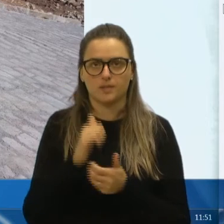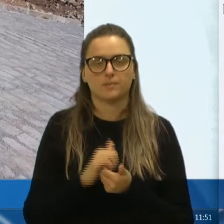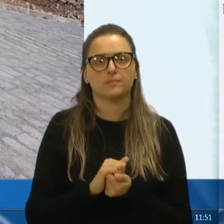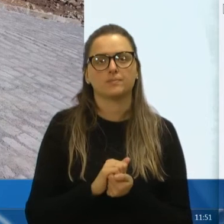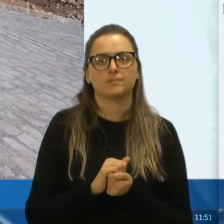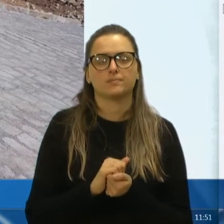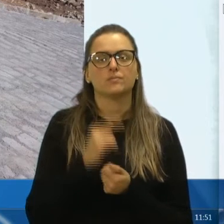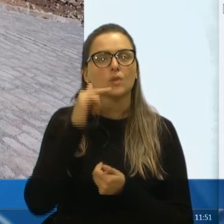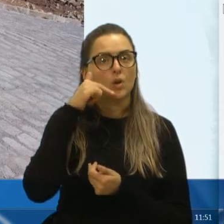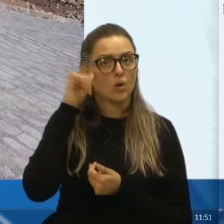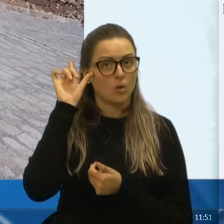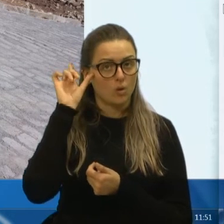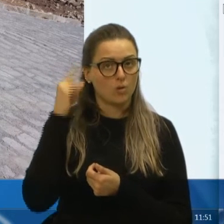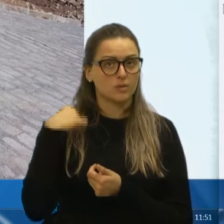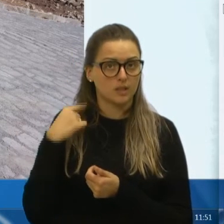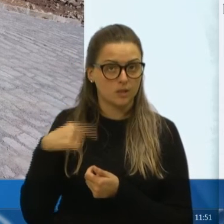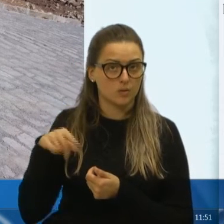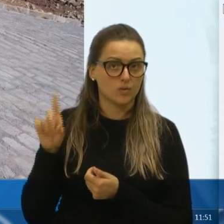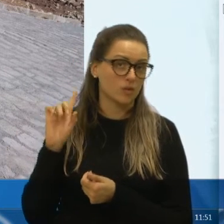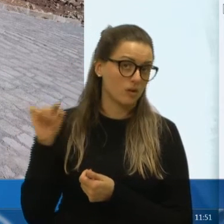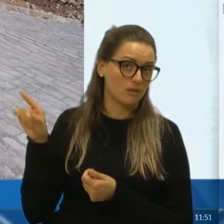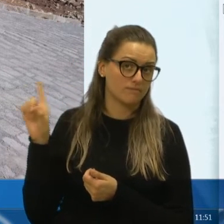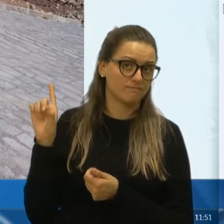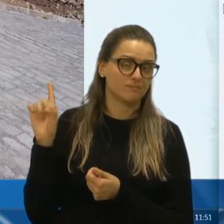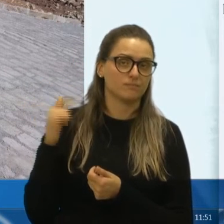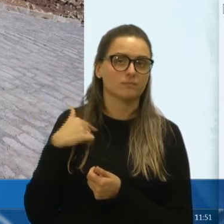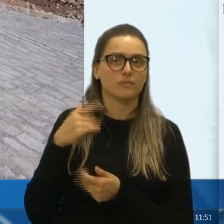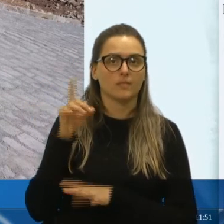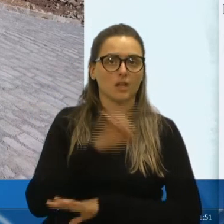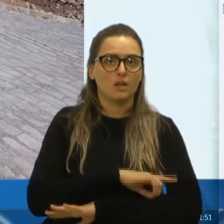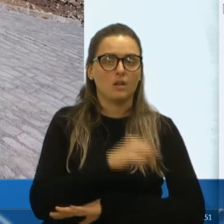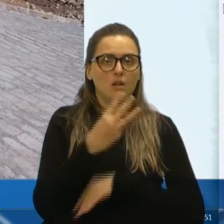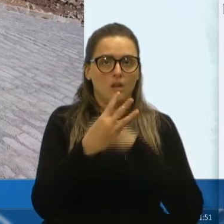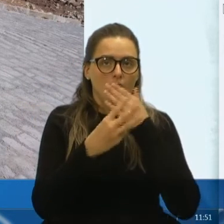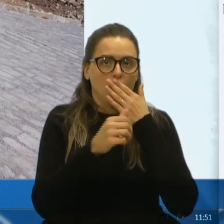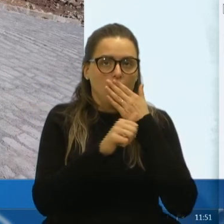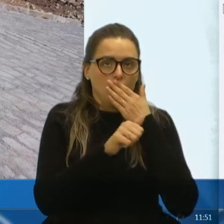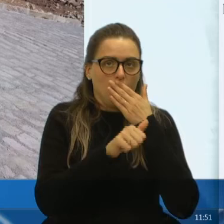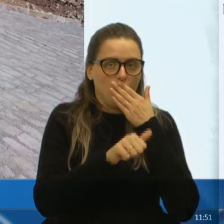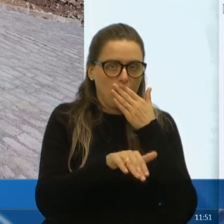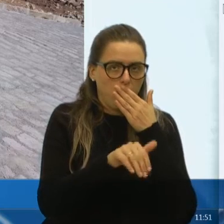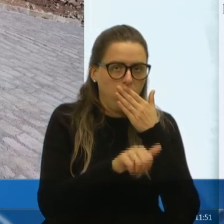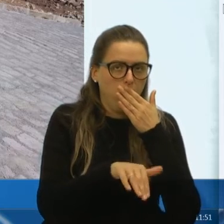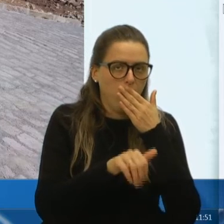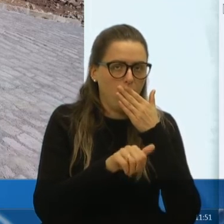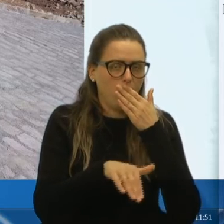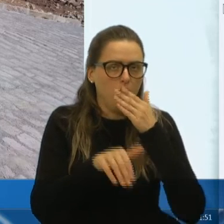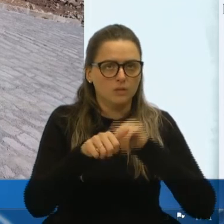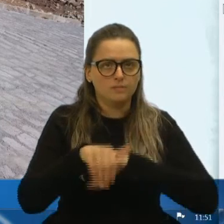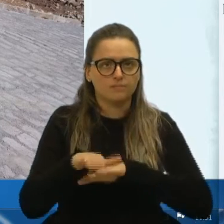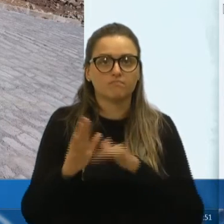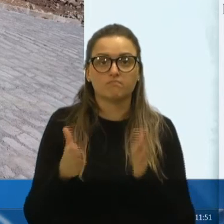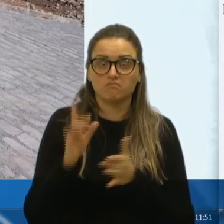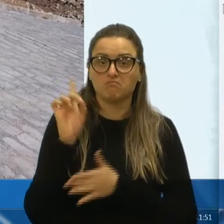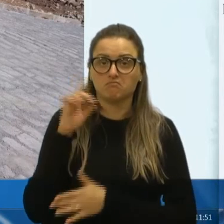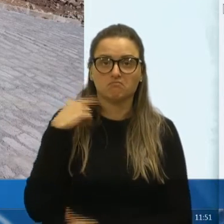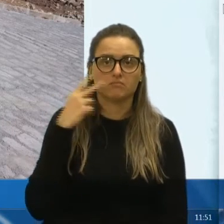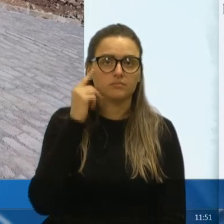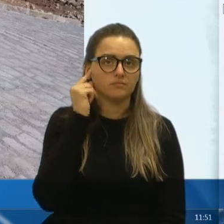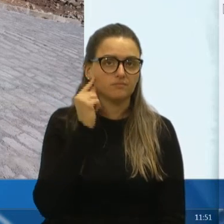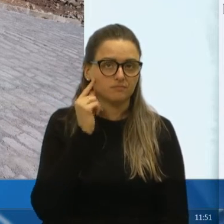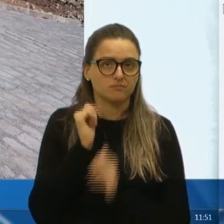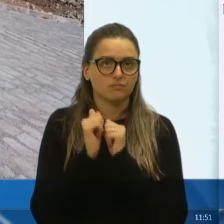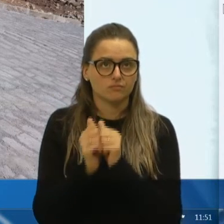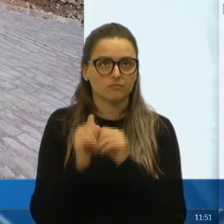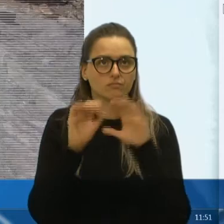e ontem, então, vocês percebam que, no dia 3 de setembro de 2019, estava ali o vereador Bandeira, junto com a